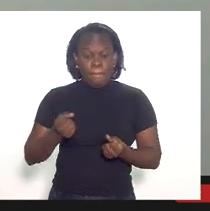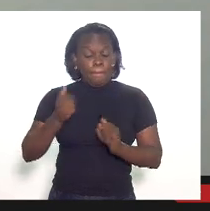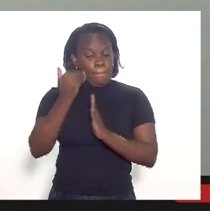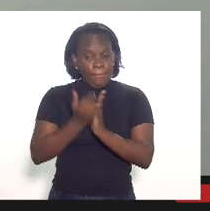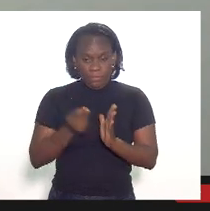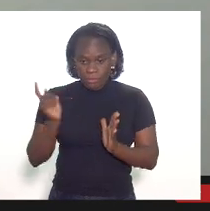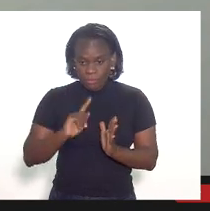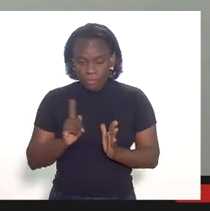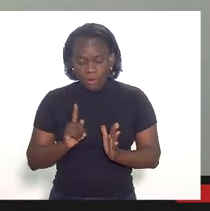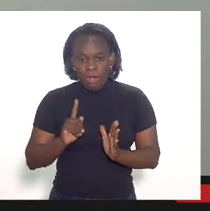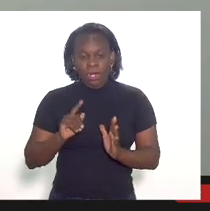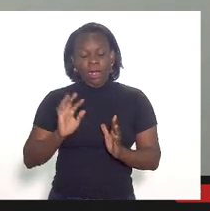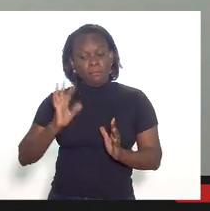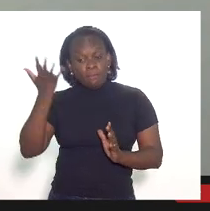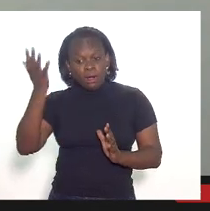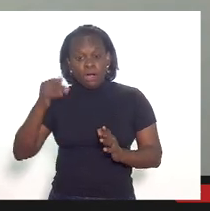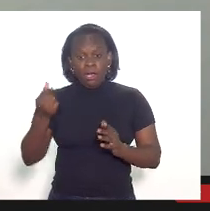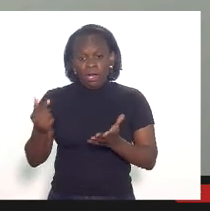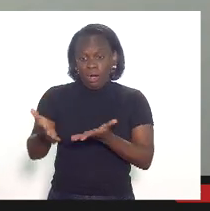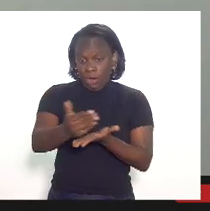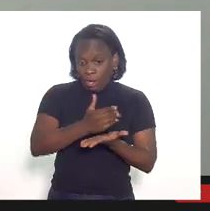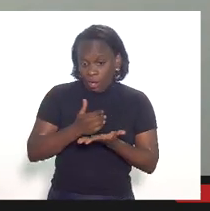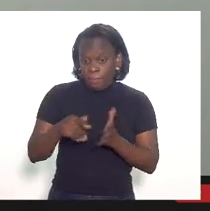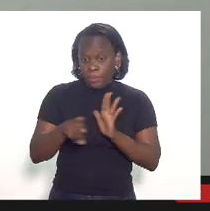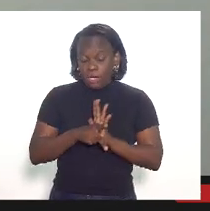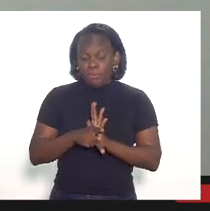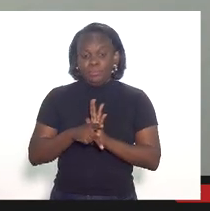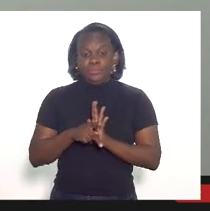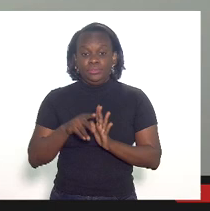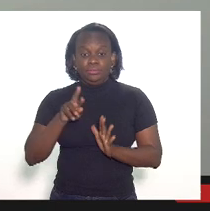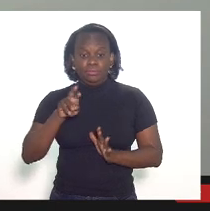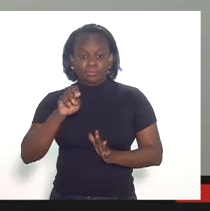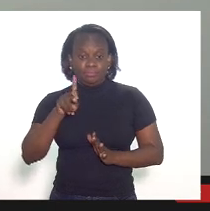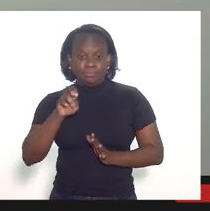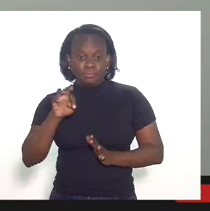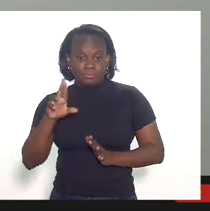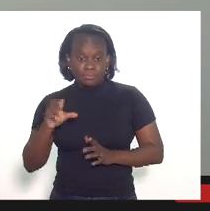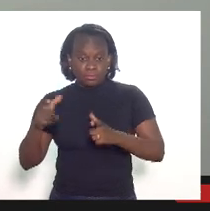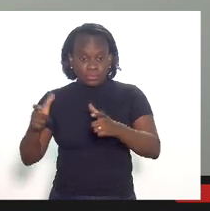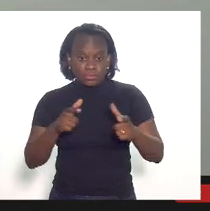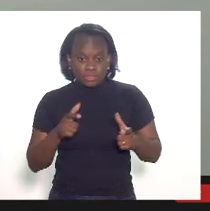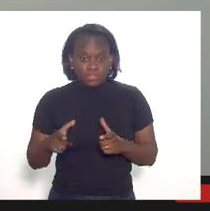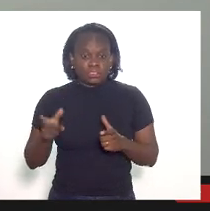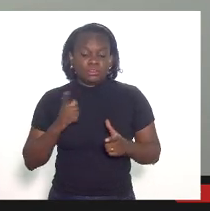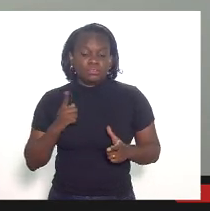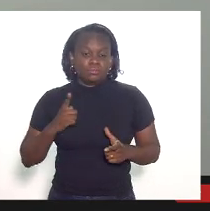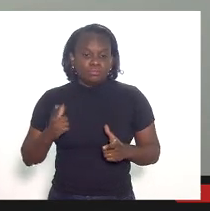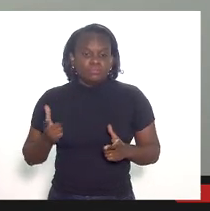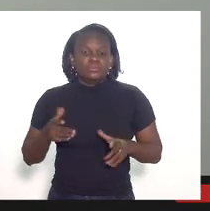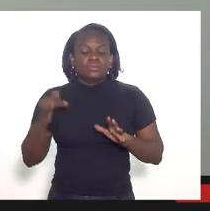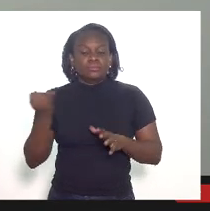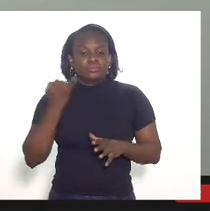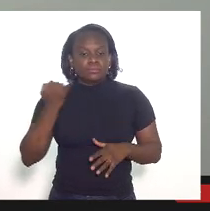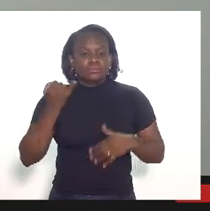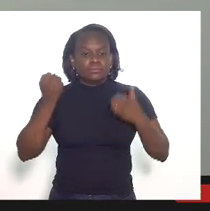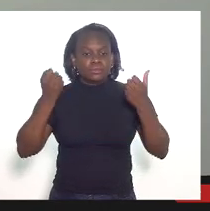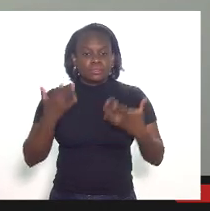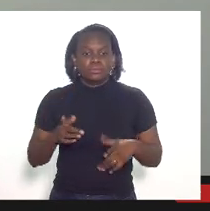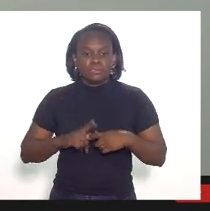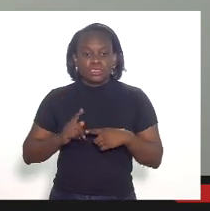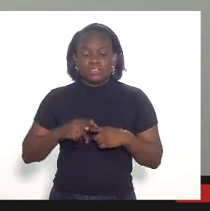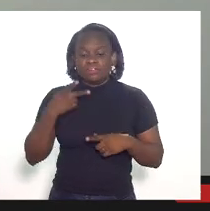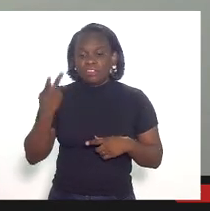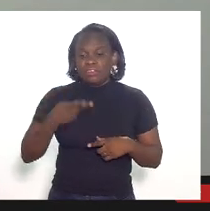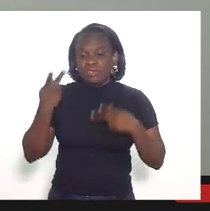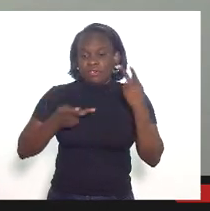deduzir os eventuais recolhimentos no repetro dos campos que teriam e isso é importante senhores deputados porque nós estamos falando muito do